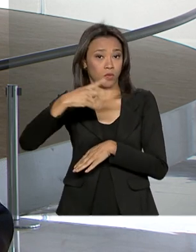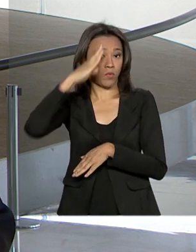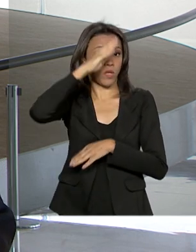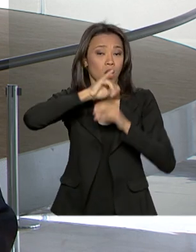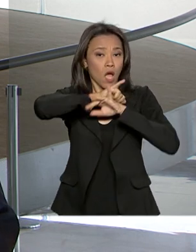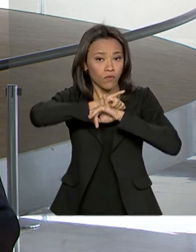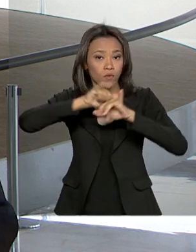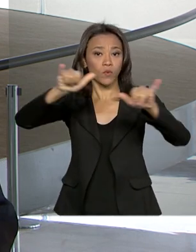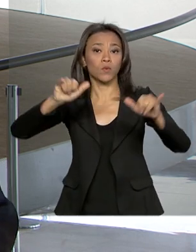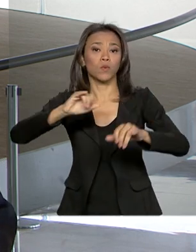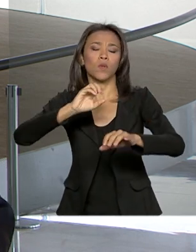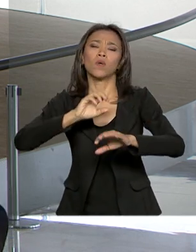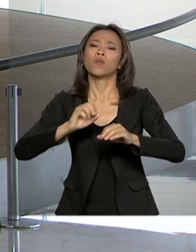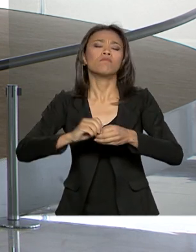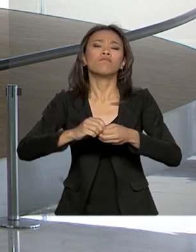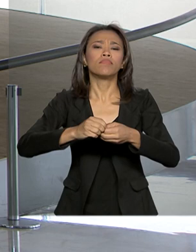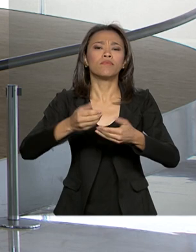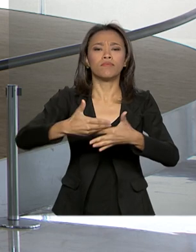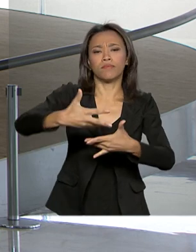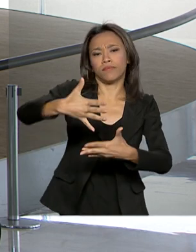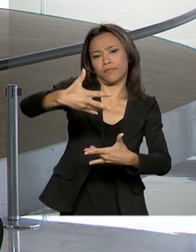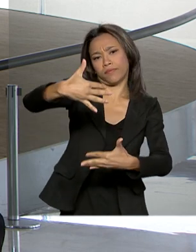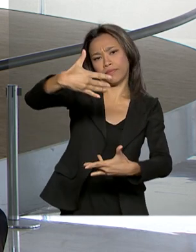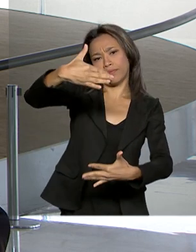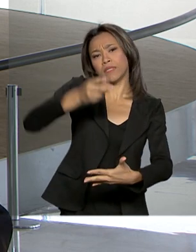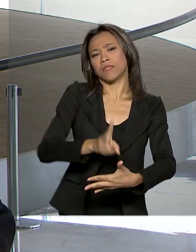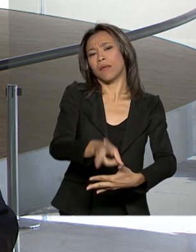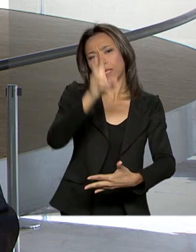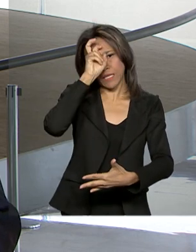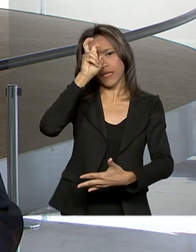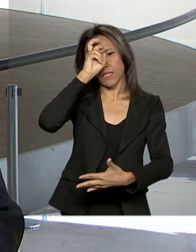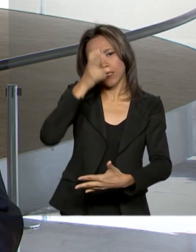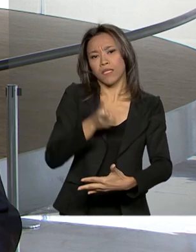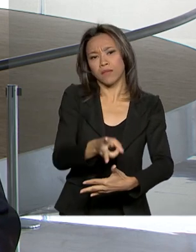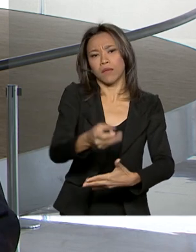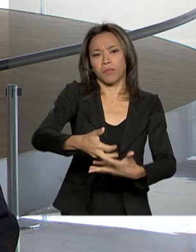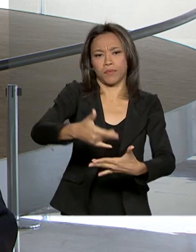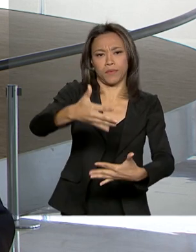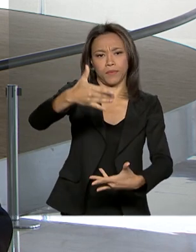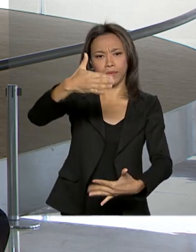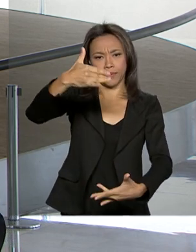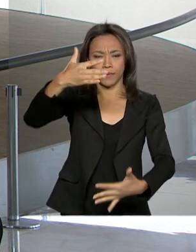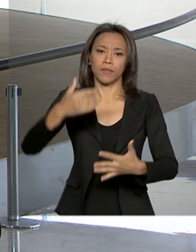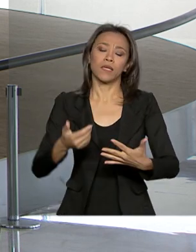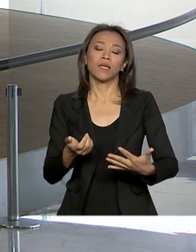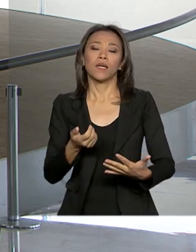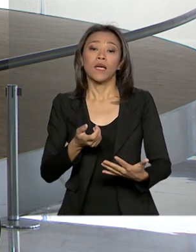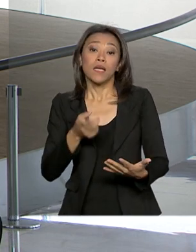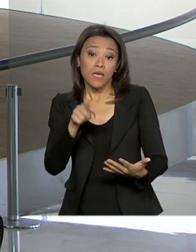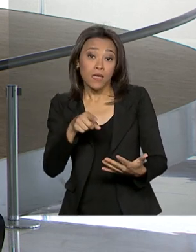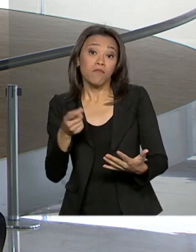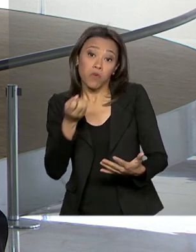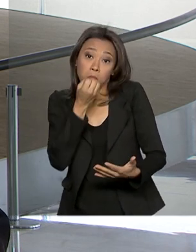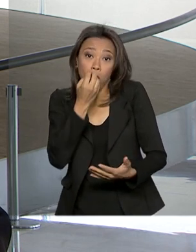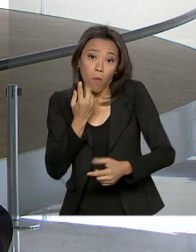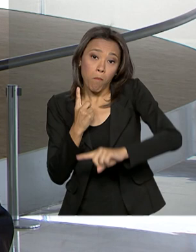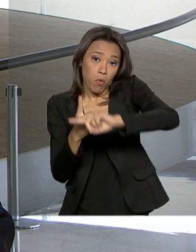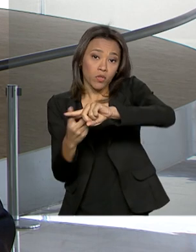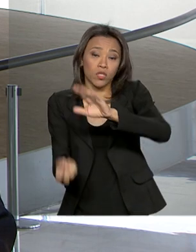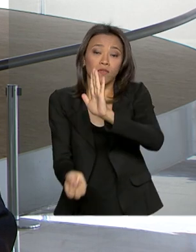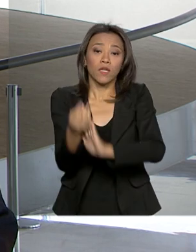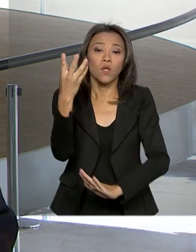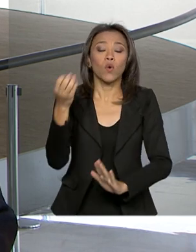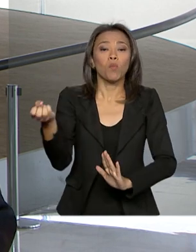ao vivo pela internet, o ele costuma fazer todas as quintas-feiras. E apesar dos resultados positivos aí na criação aí de novas vagas